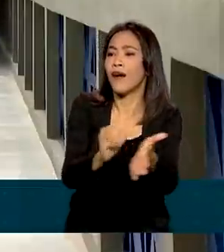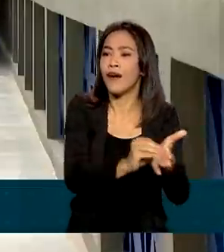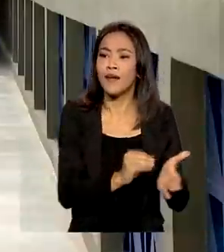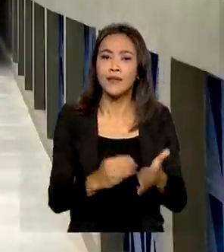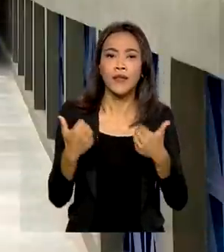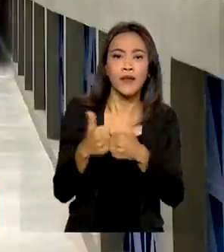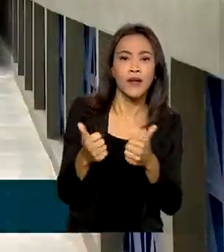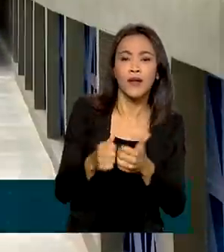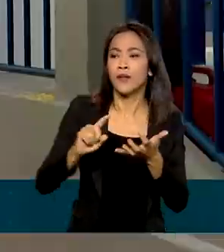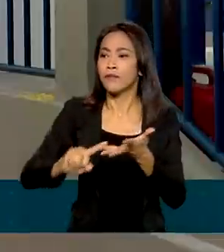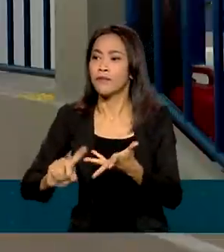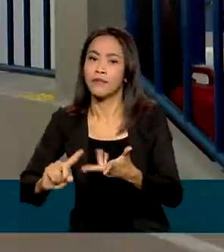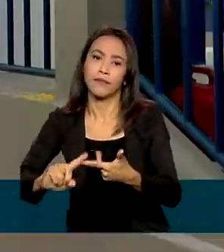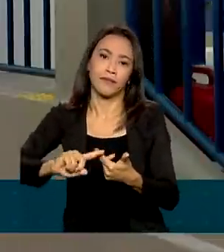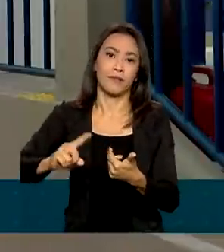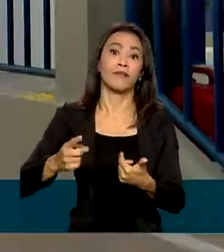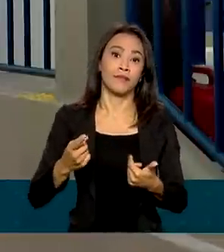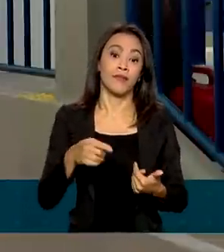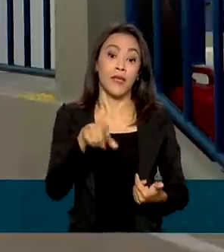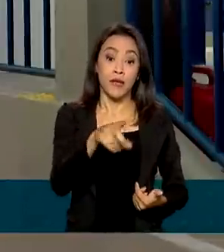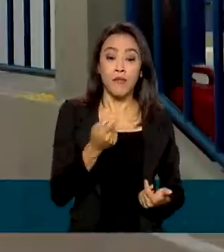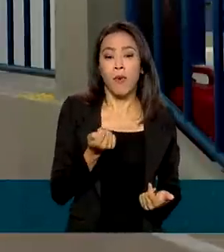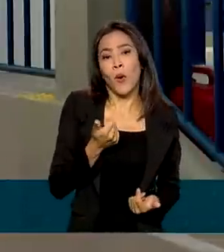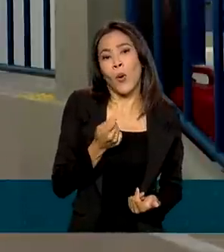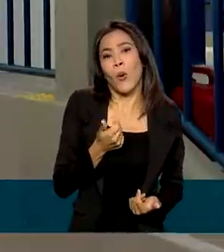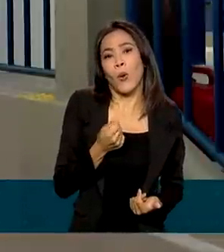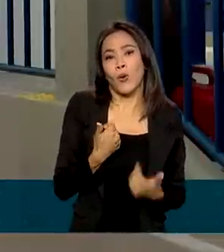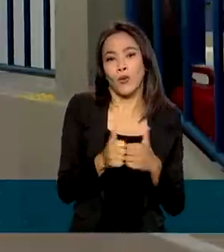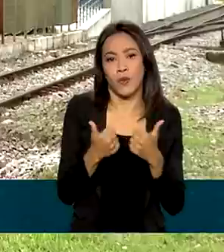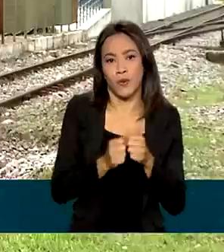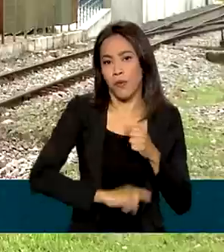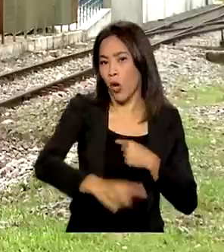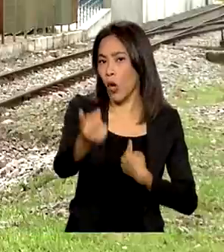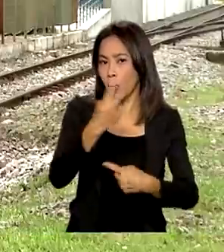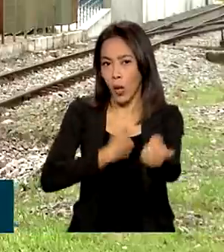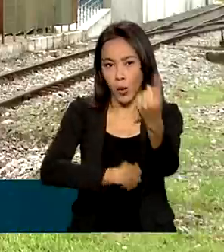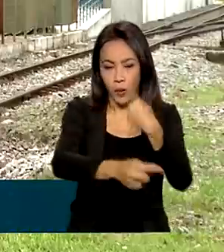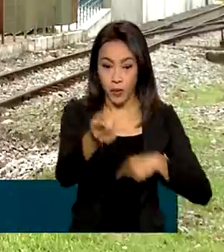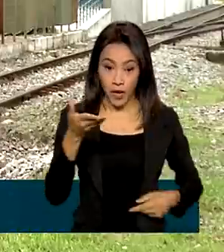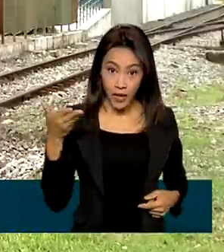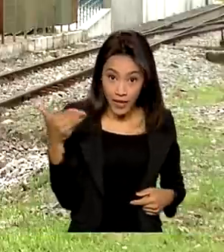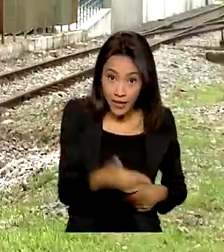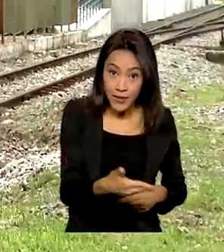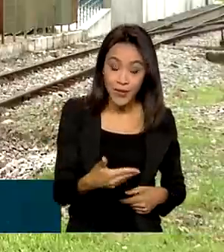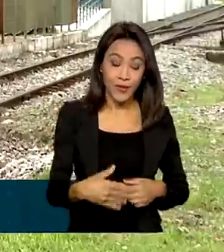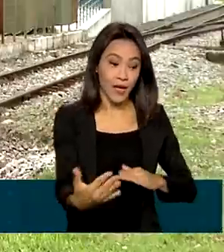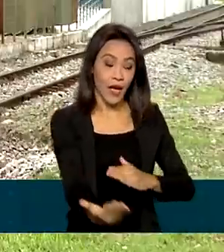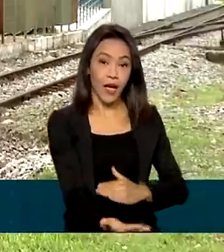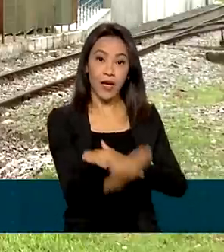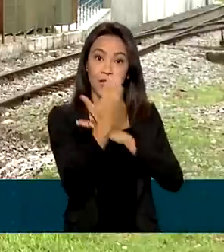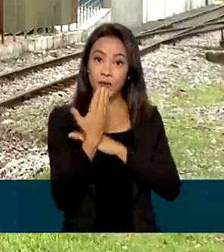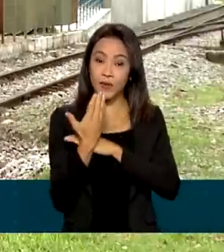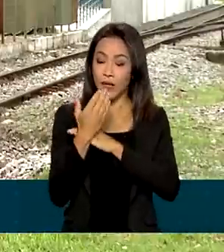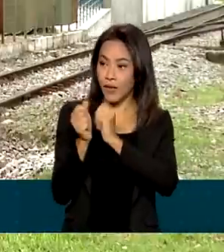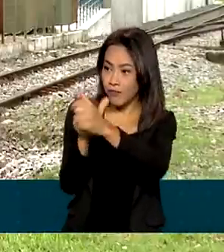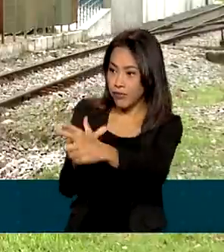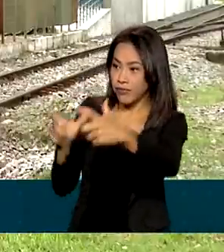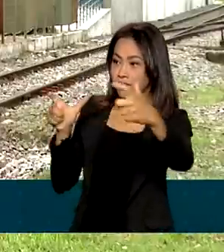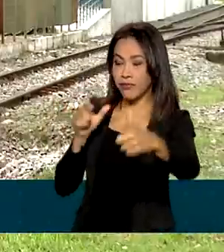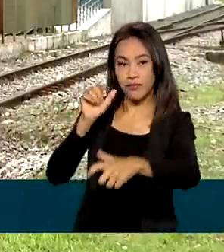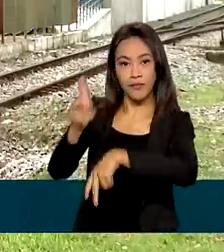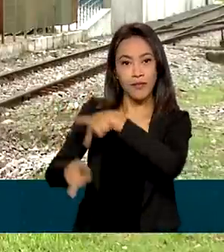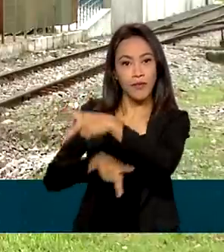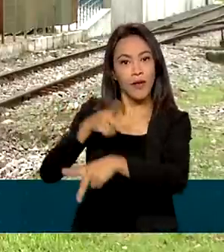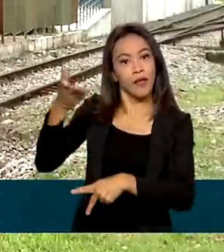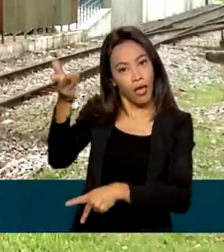Até então, a população contava com poucas linhas de ônibus. Isso aí vem beneficiar a massa mais necessitada, que é